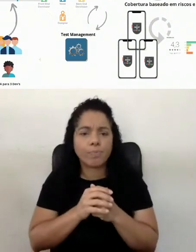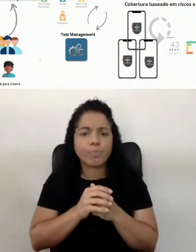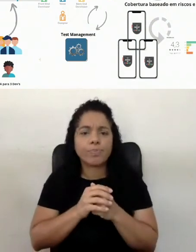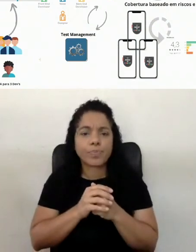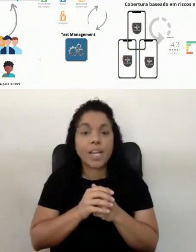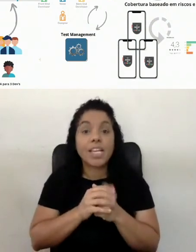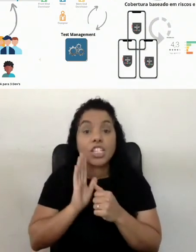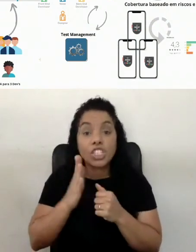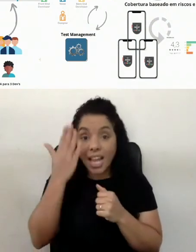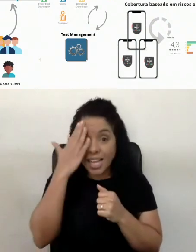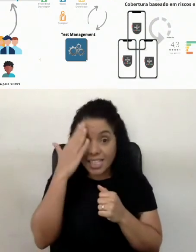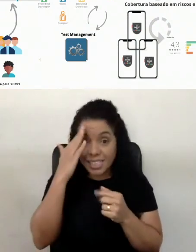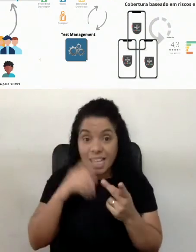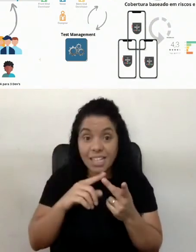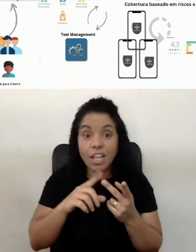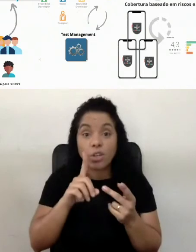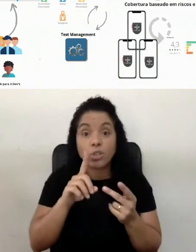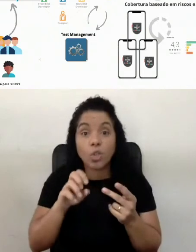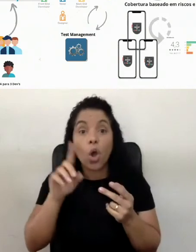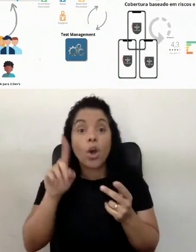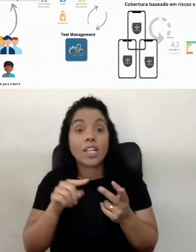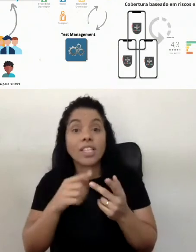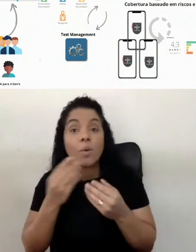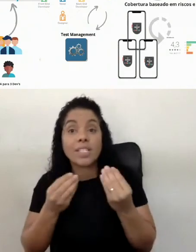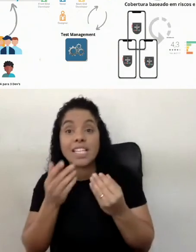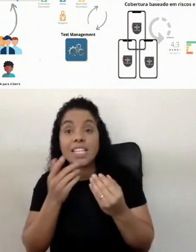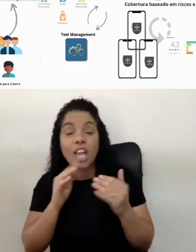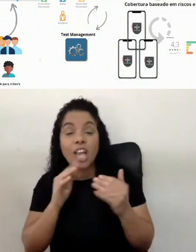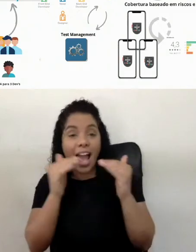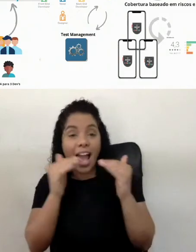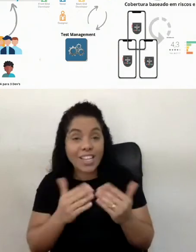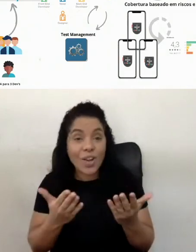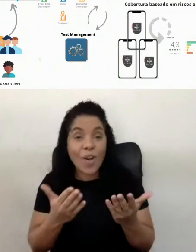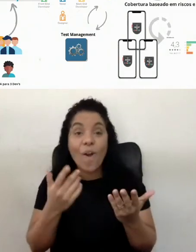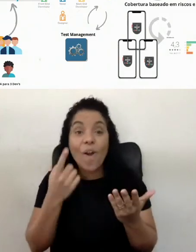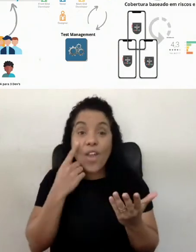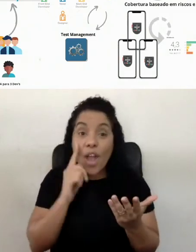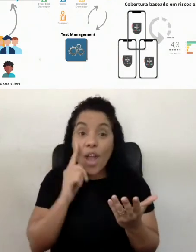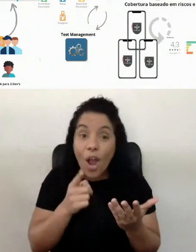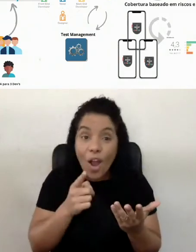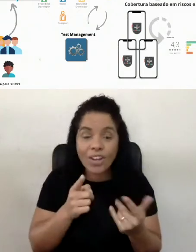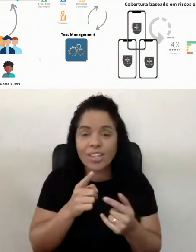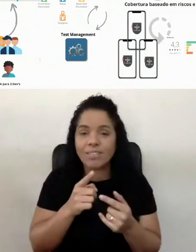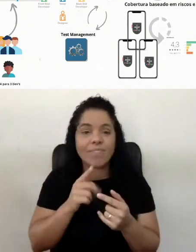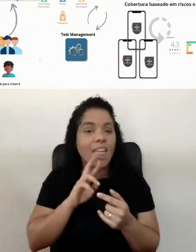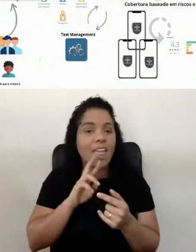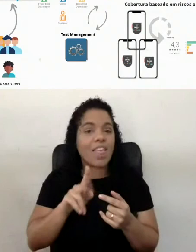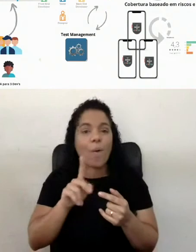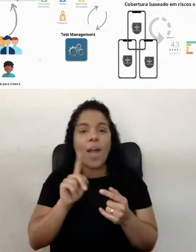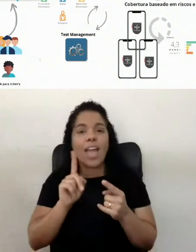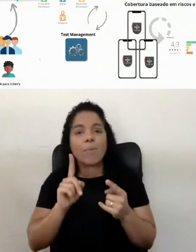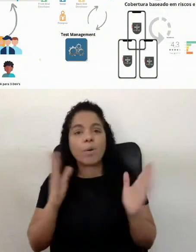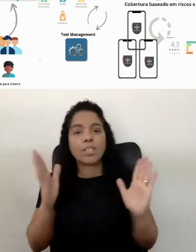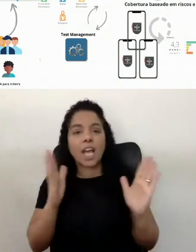já entendeu a questão do DOOR, já alinhou isso, e notem, galera, que isso não é uma questão a curto